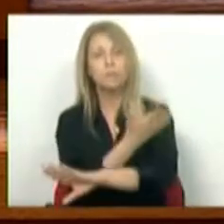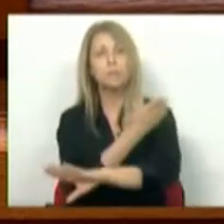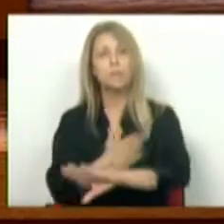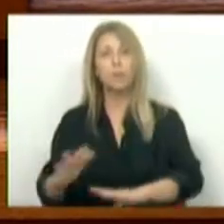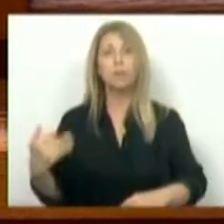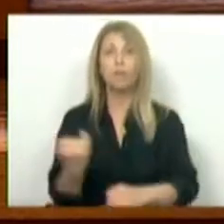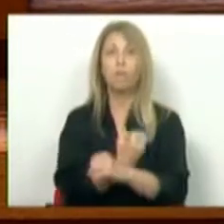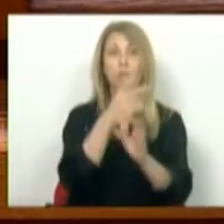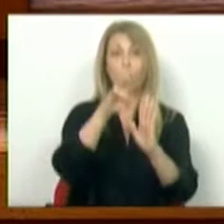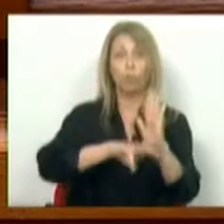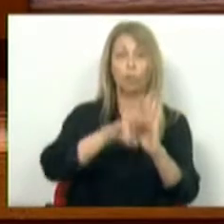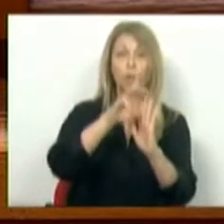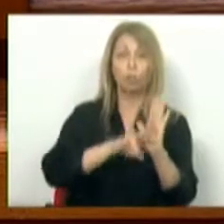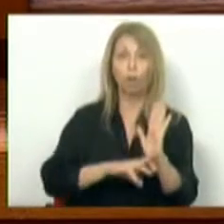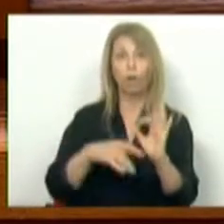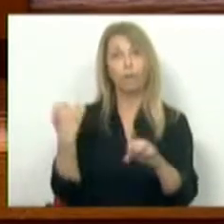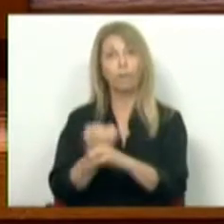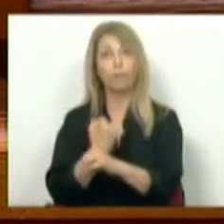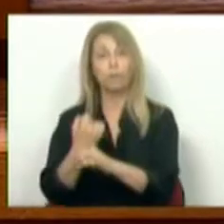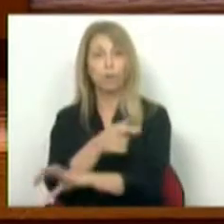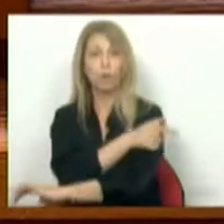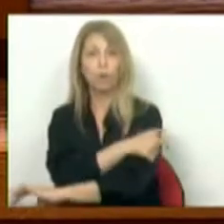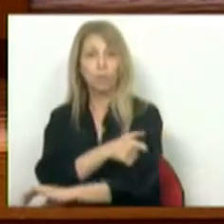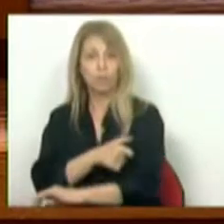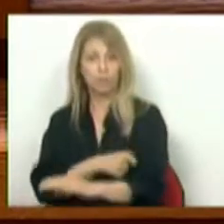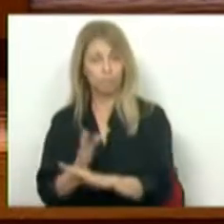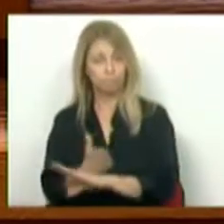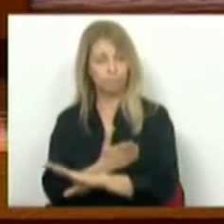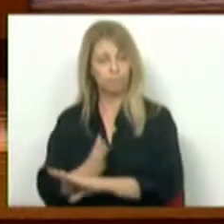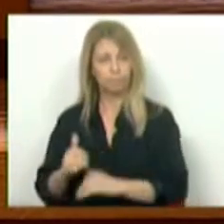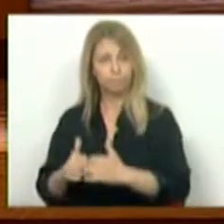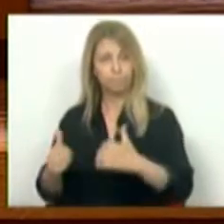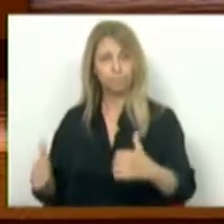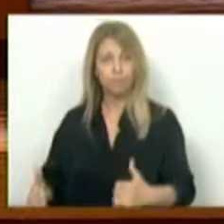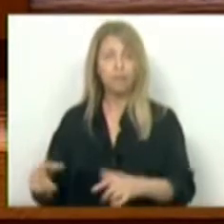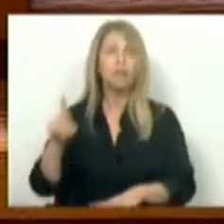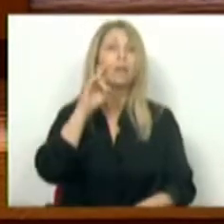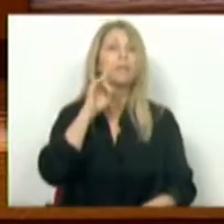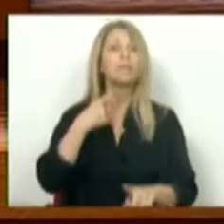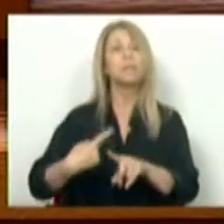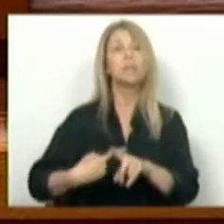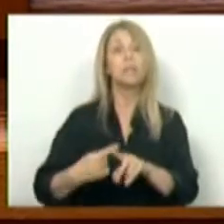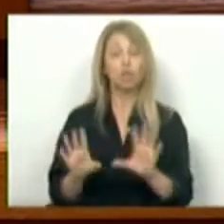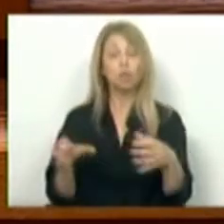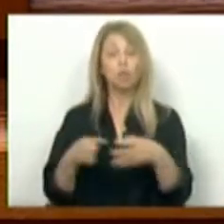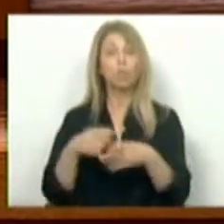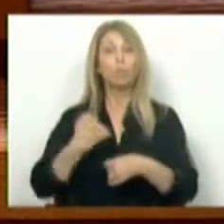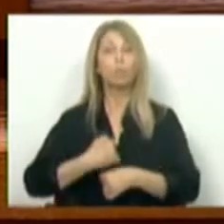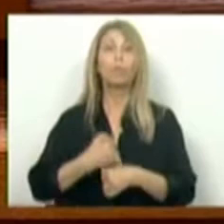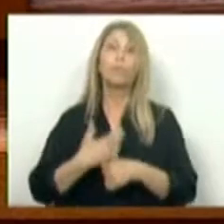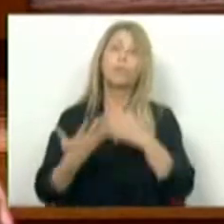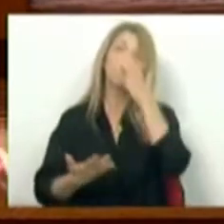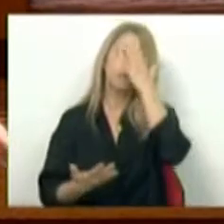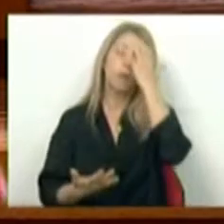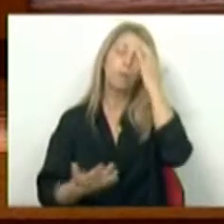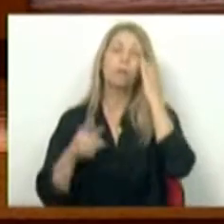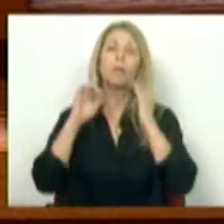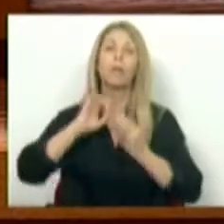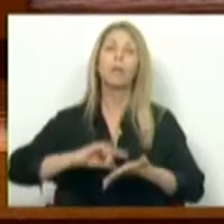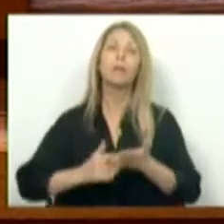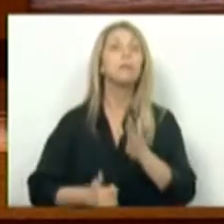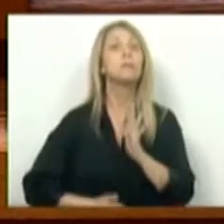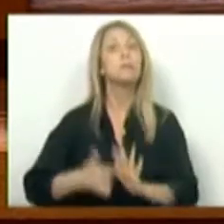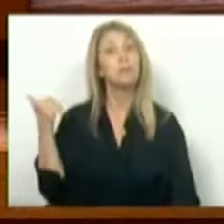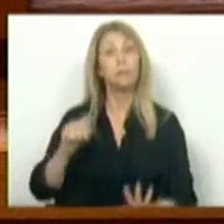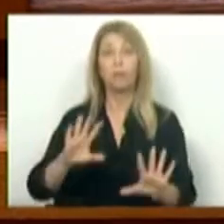função regulatória da função de representação. A defesa de interesses de uma classe profissional é absolutamente vital e